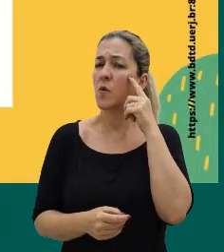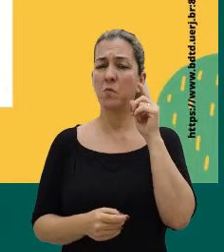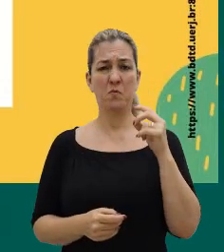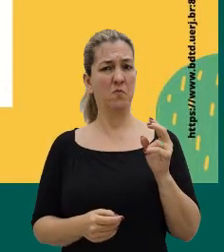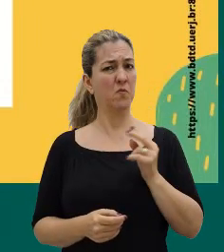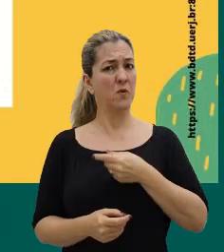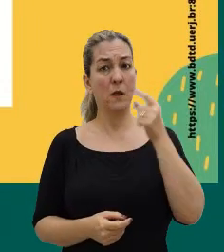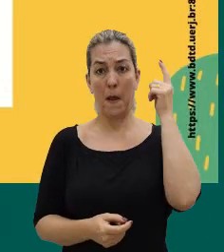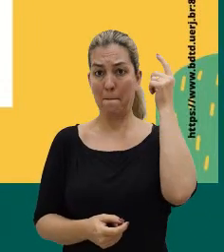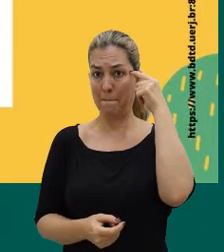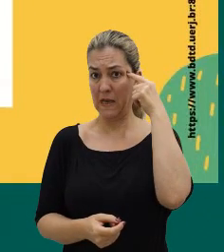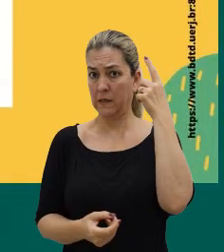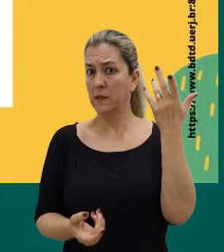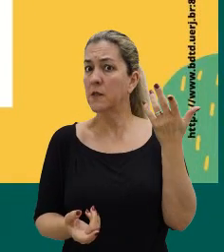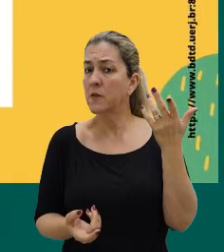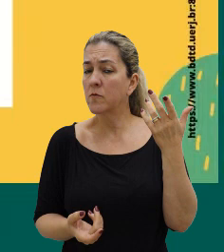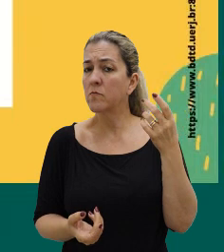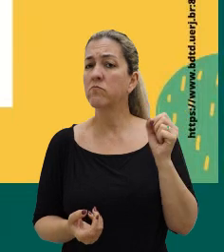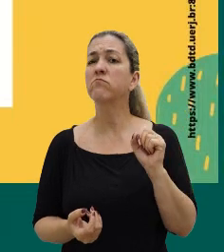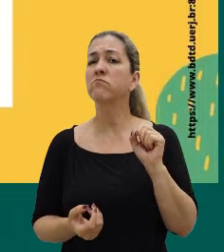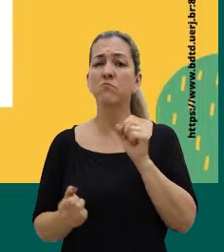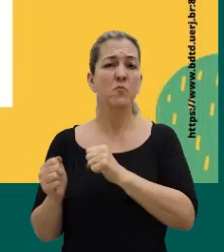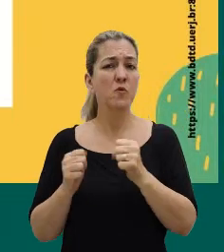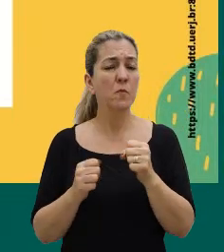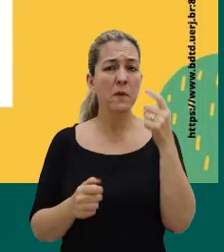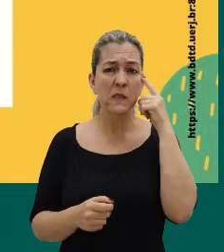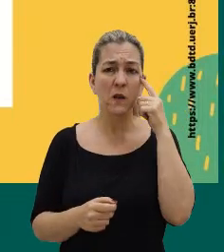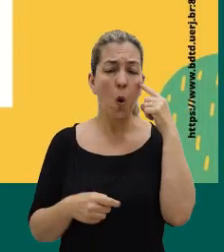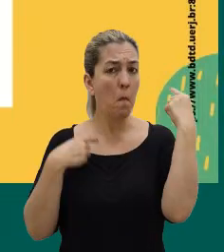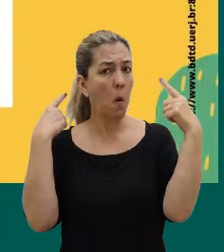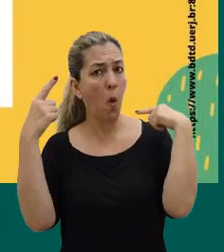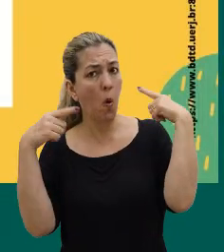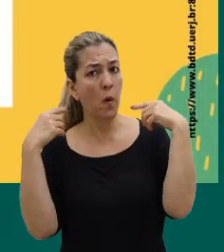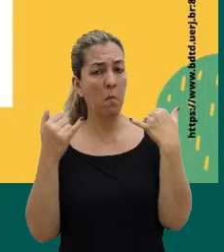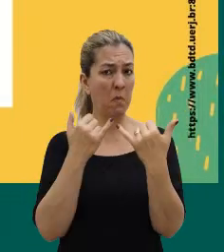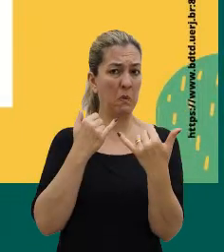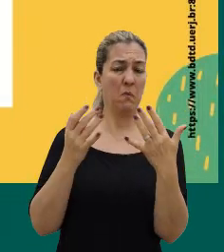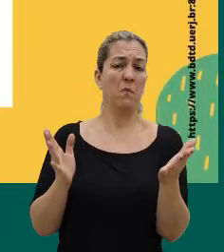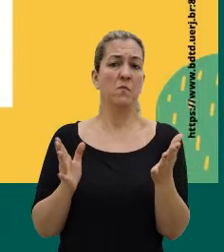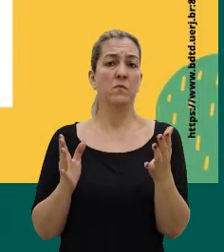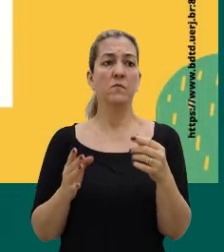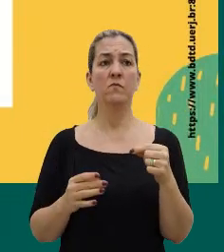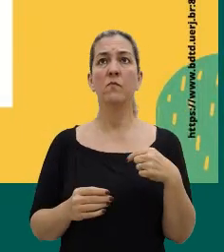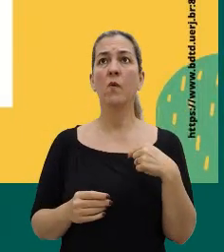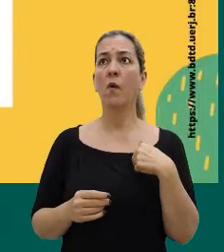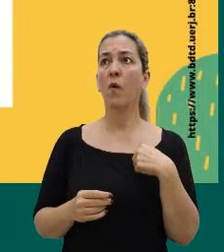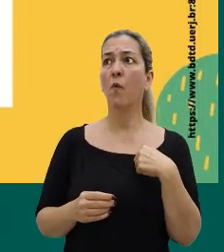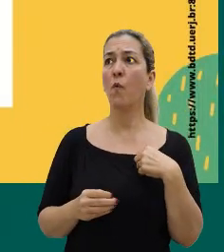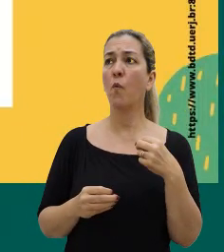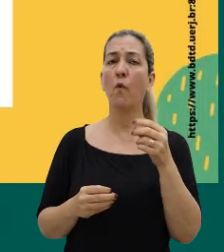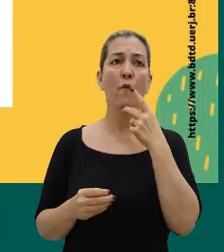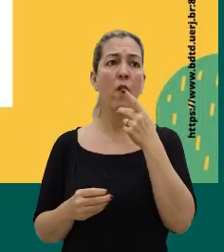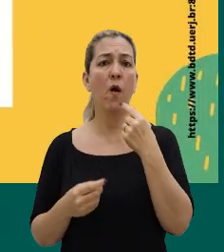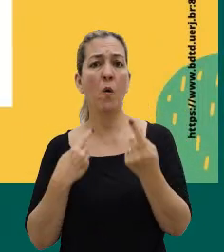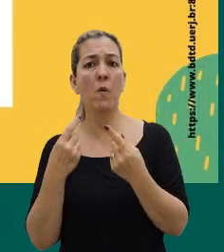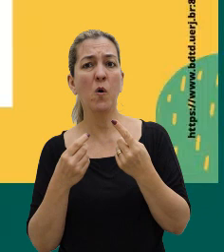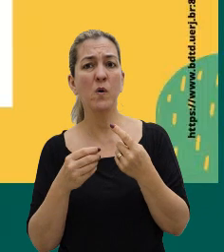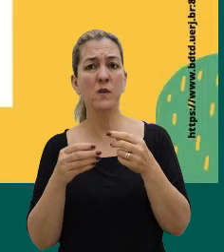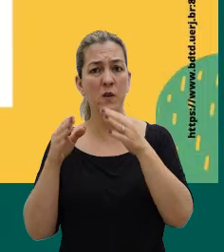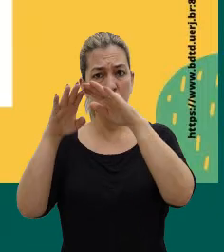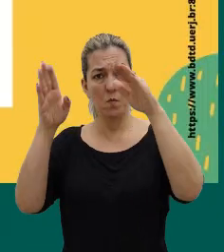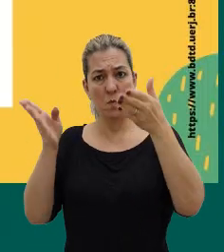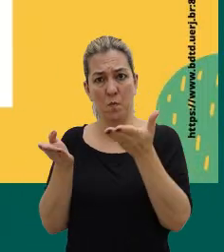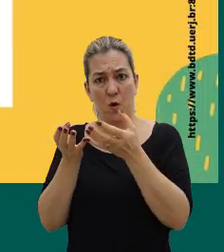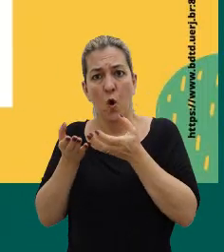cabeça e que poderiam ser pensados, então, como loucura, né, por exemplo, vou colocar alguma coisa aqui no microondas, tem um